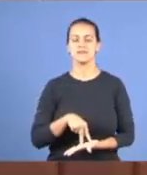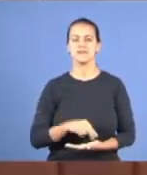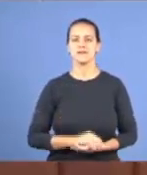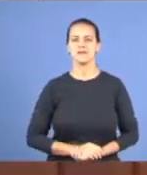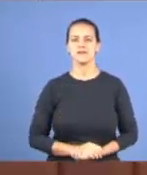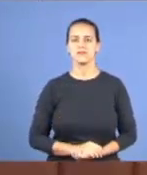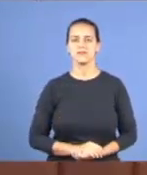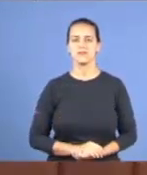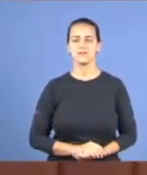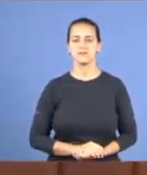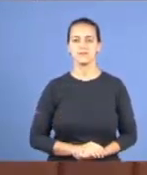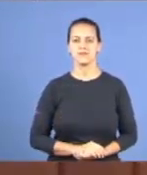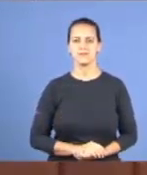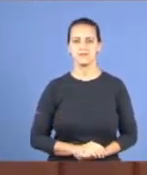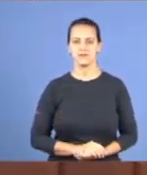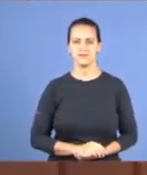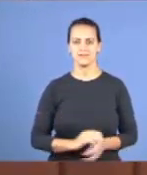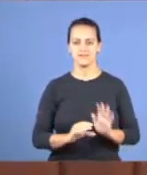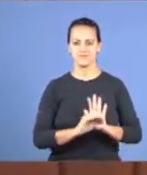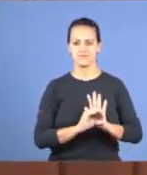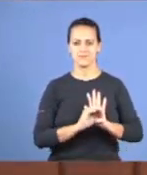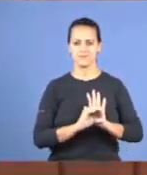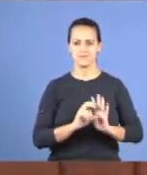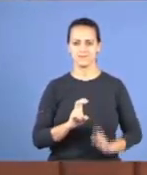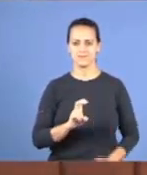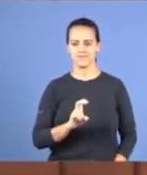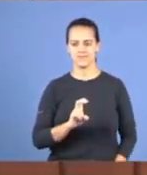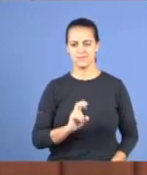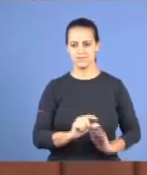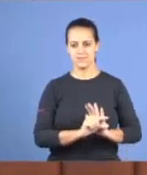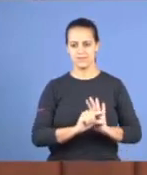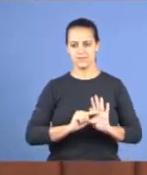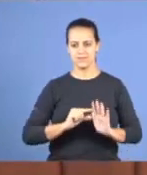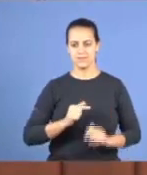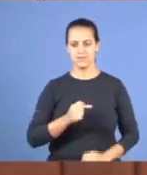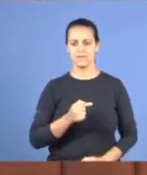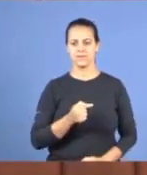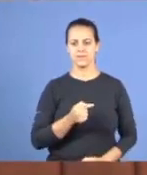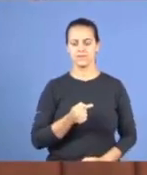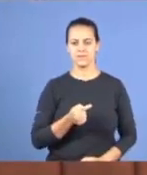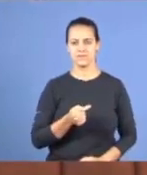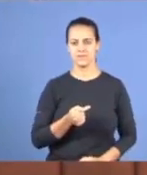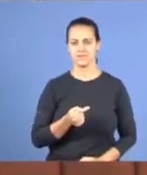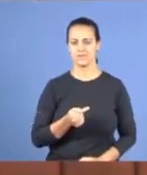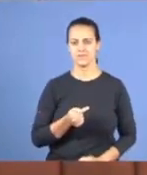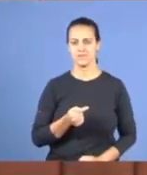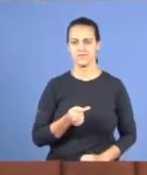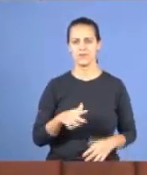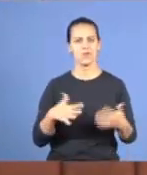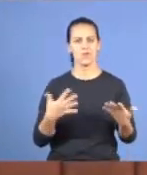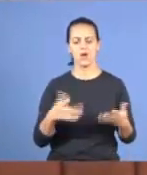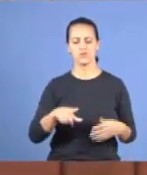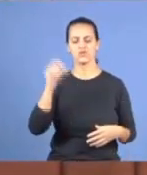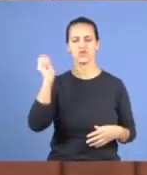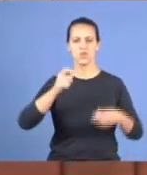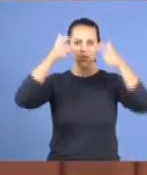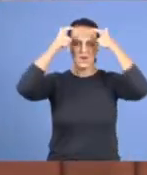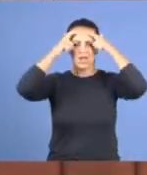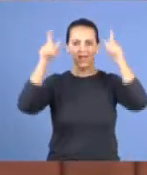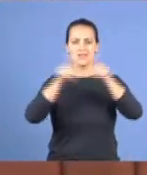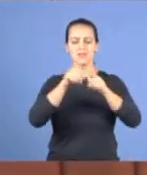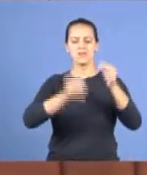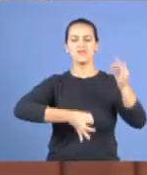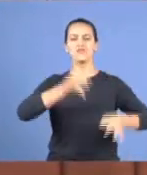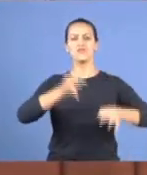os nossos irmãos nas igrejas, capítulo 5, verso 7, qual foi a posição tomada pelos nobres e magistrados,